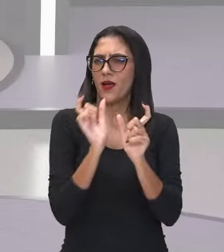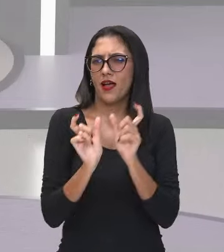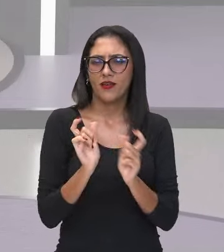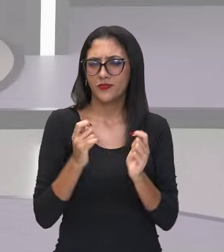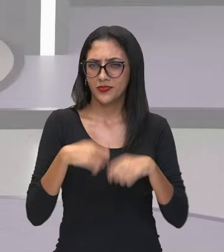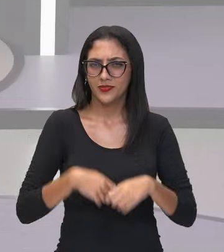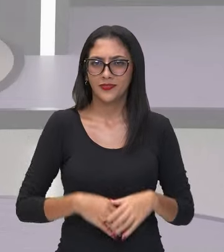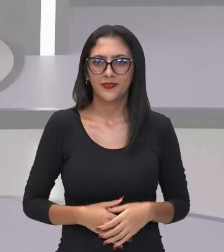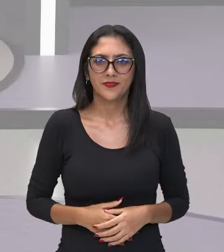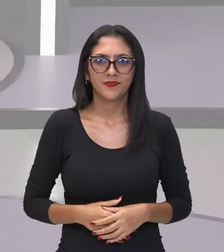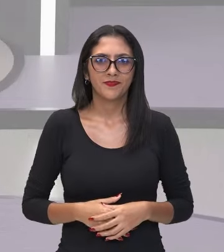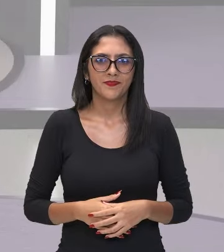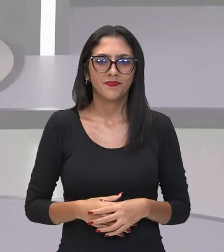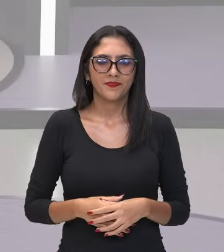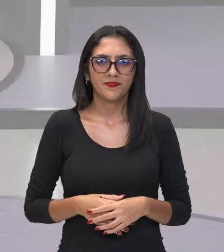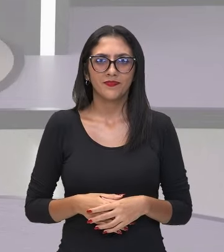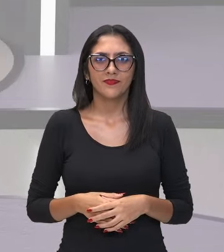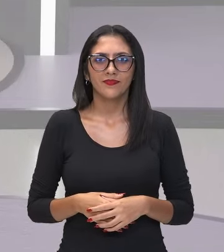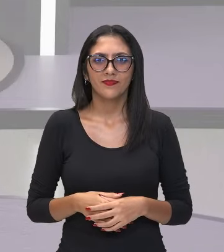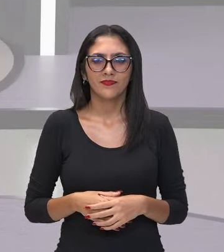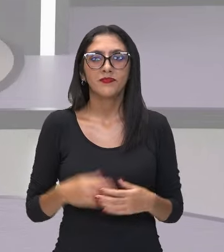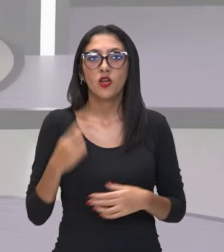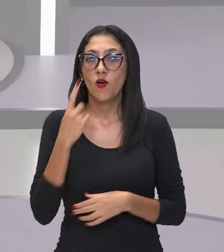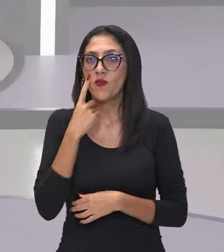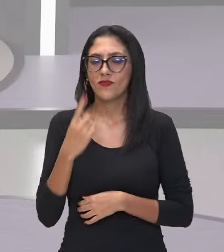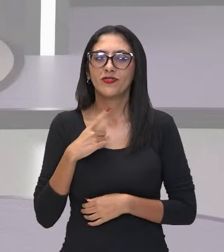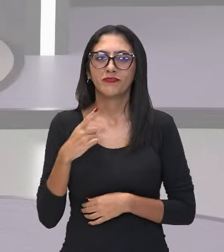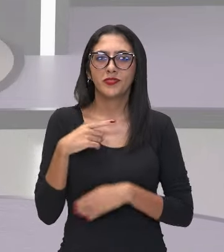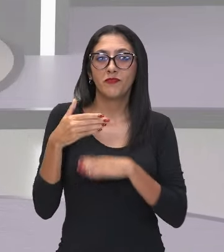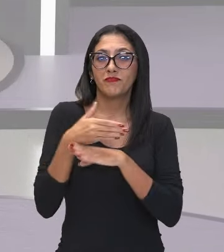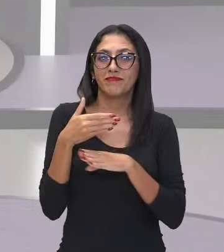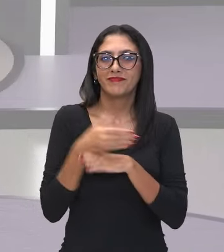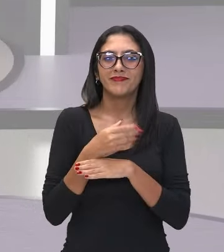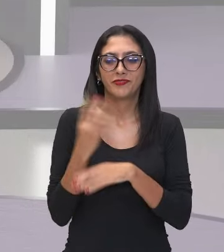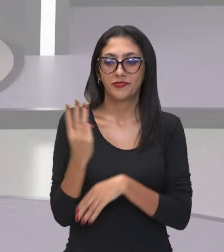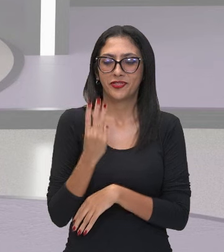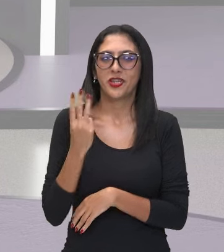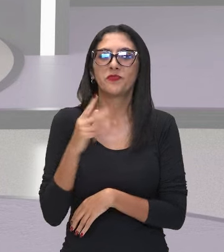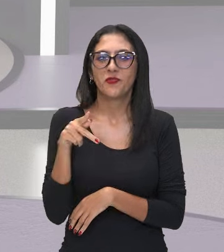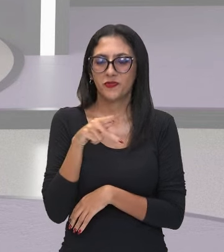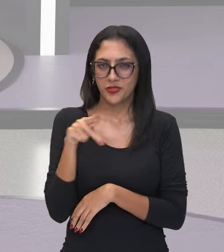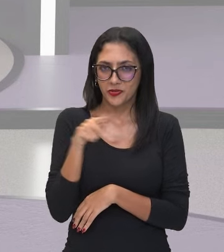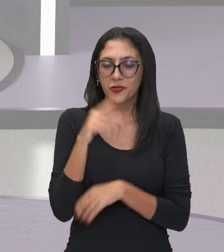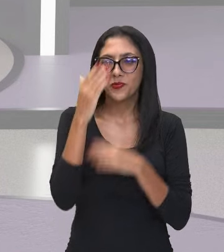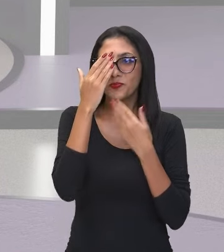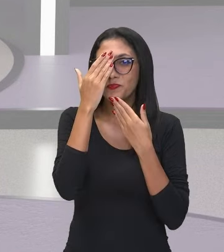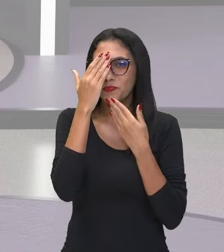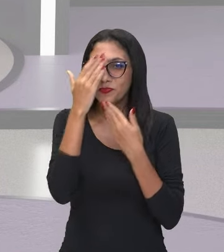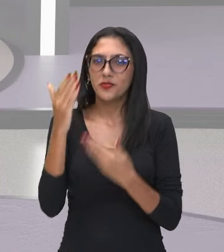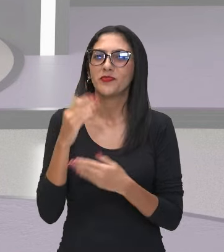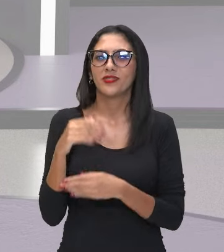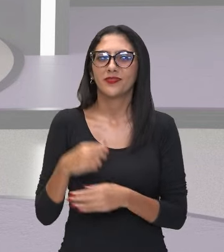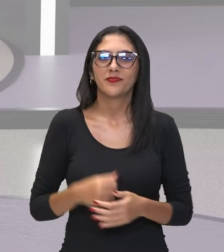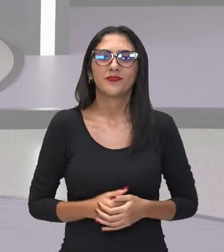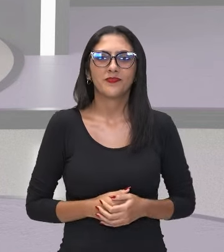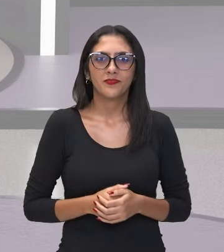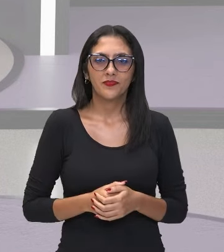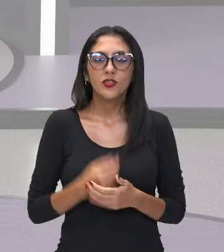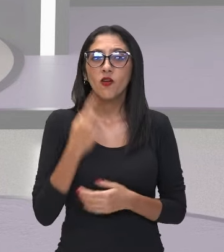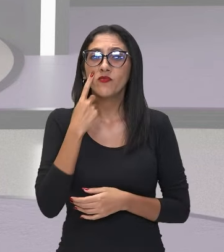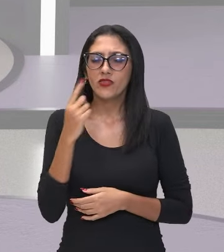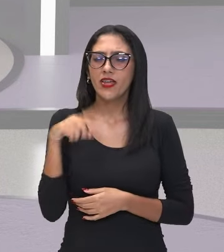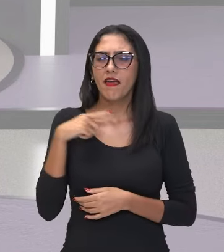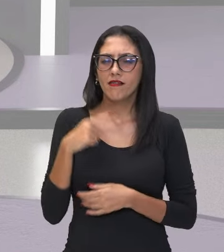Então, nós vimos aí a participação dos nossos professores. Muito obrigada, professores, não é? E nós vimos aí eles estarem